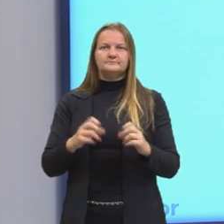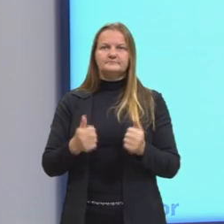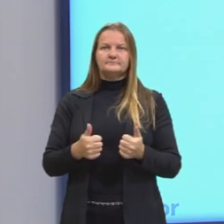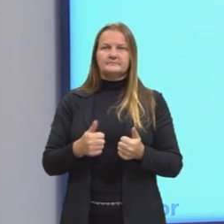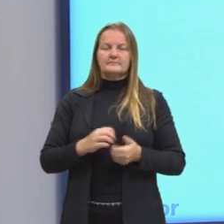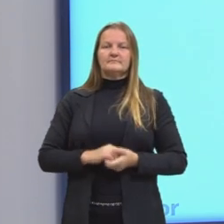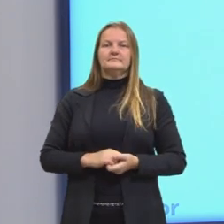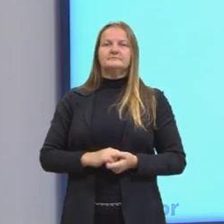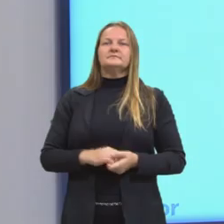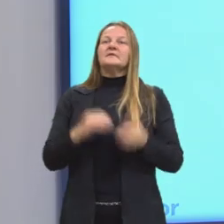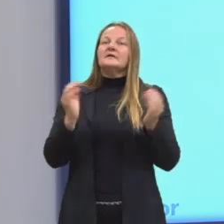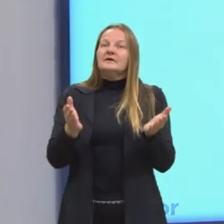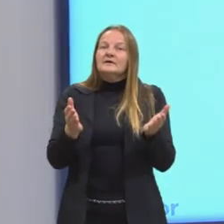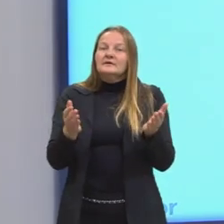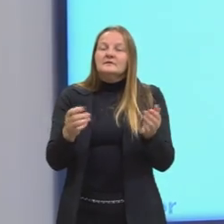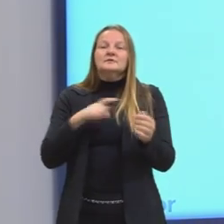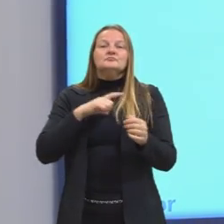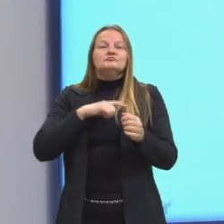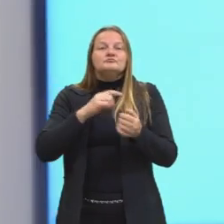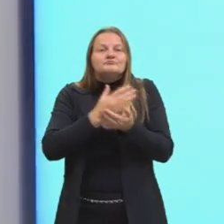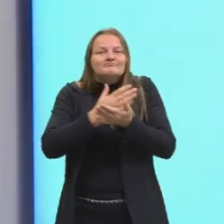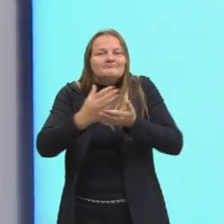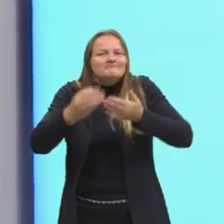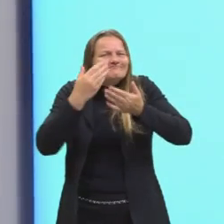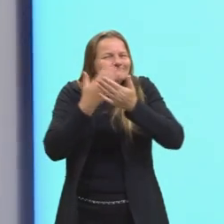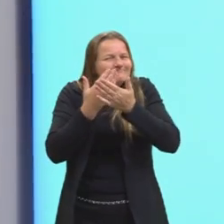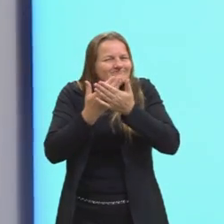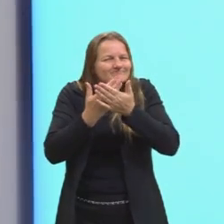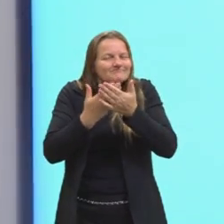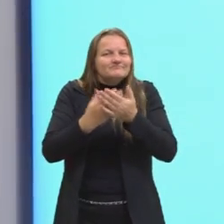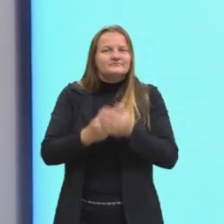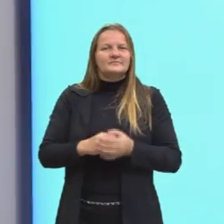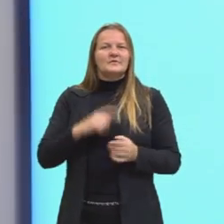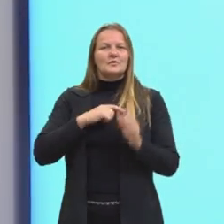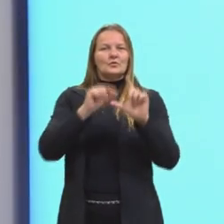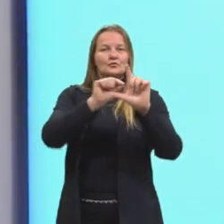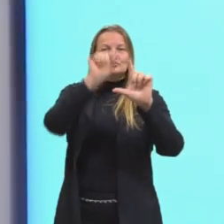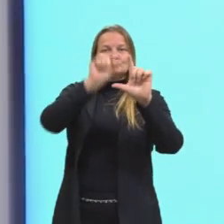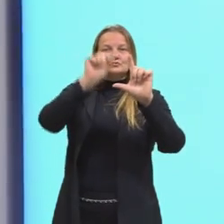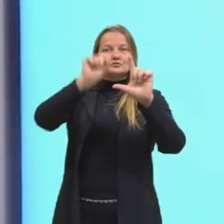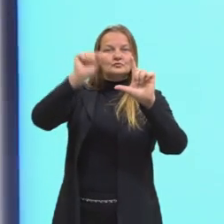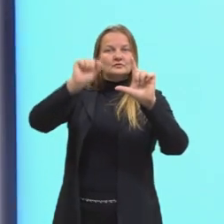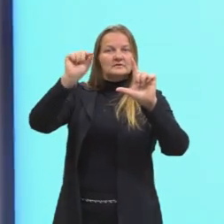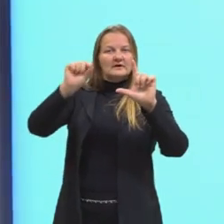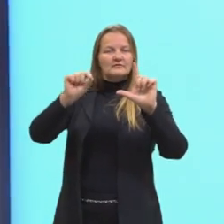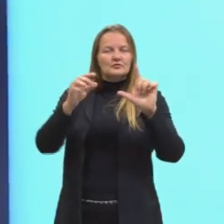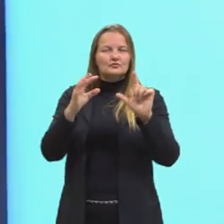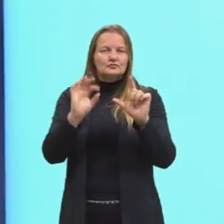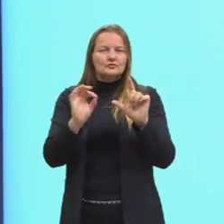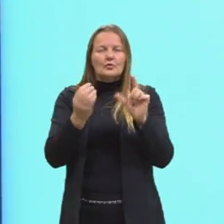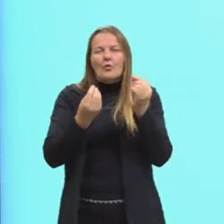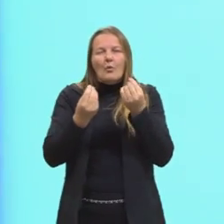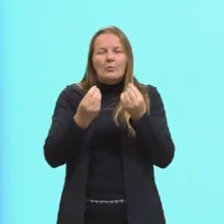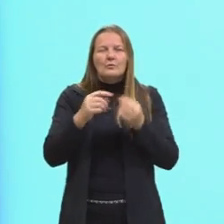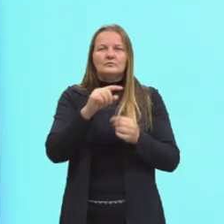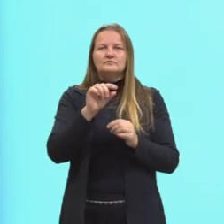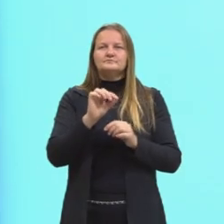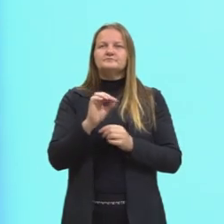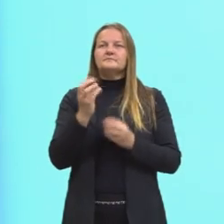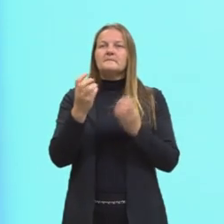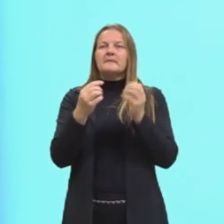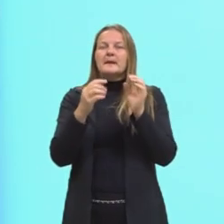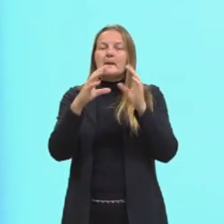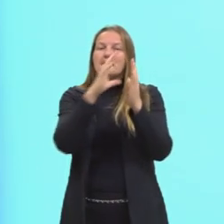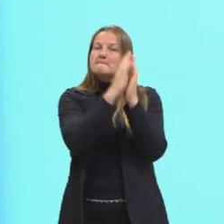Bom, então, agora a gente pode iniciar os nossos estudos de gráficos no plano cartesiano. Aqui na imagem, eu trouxe alguns